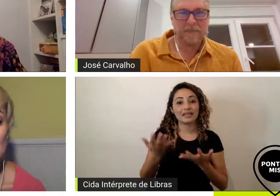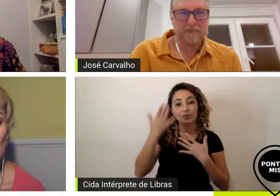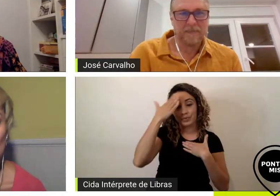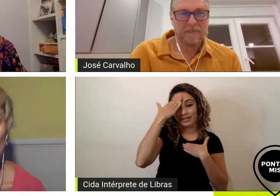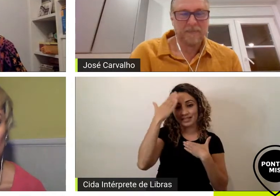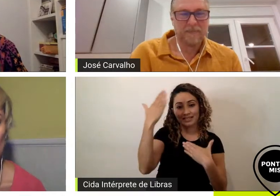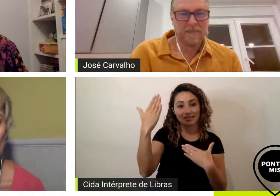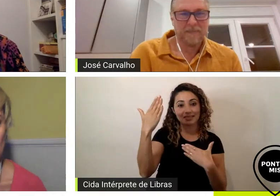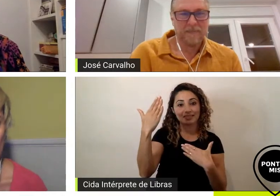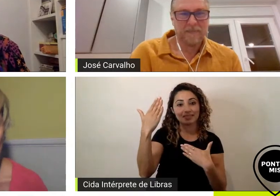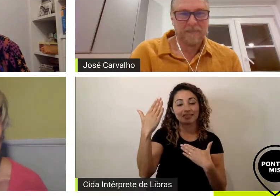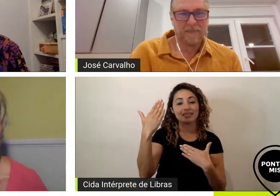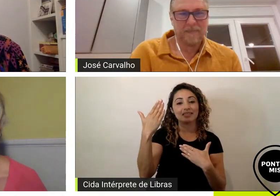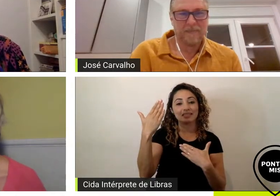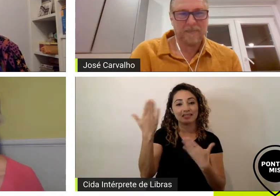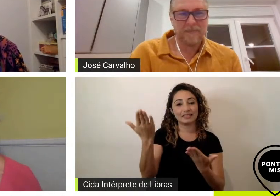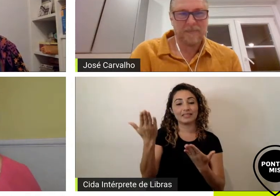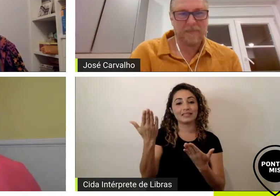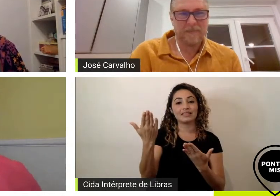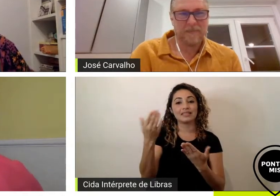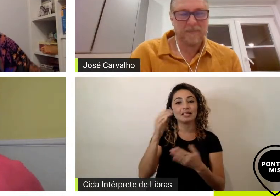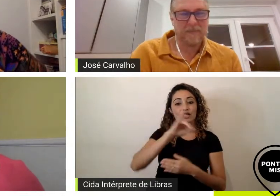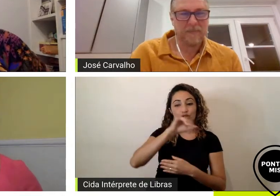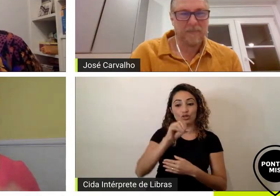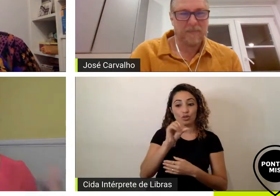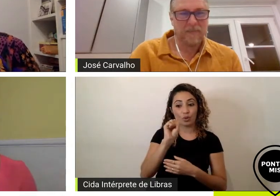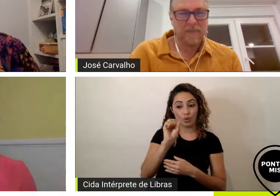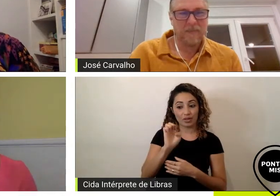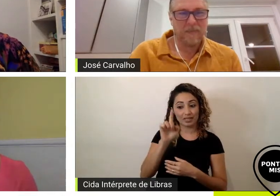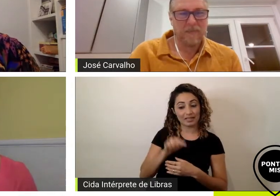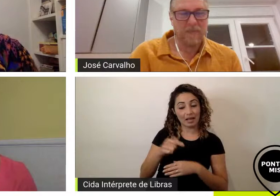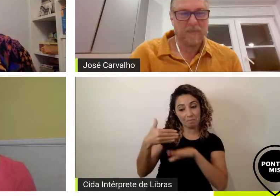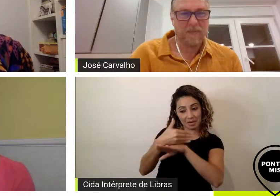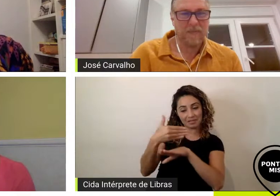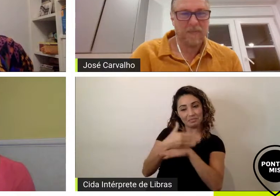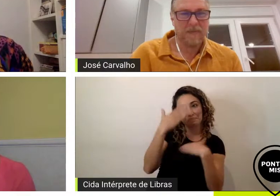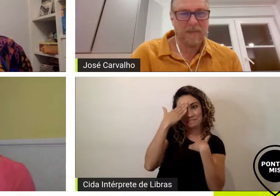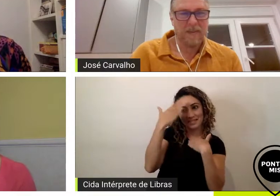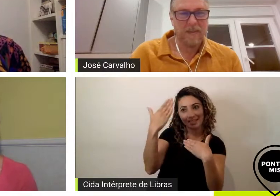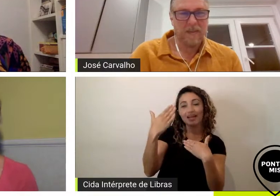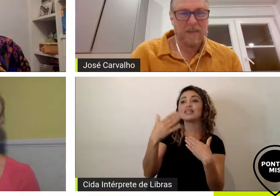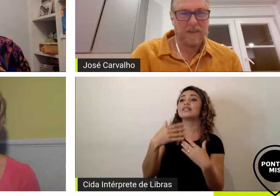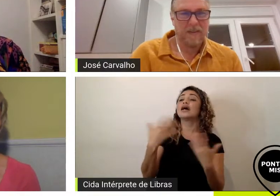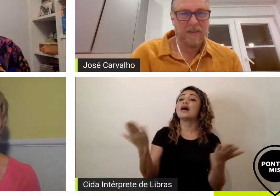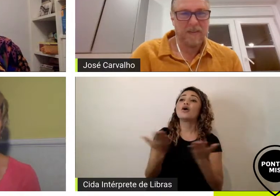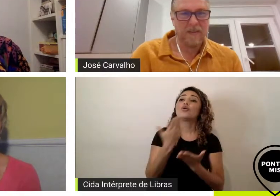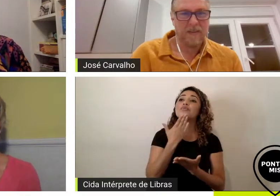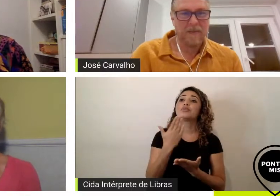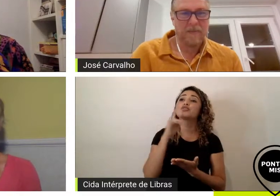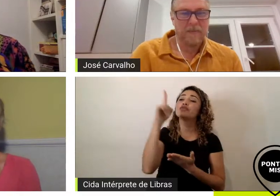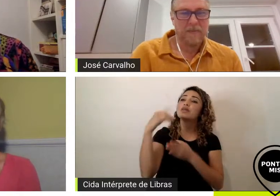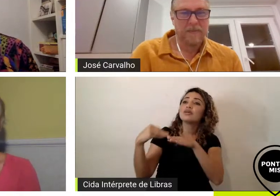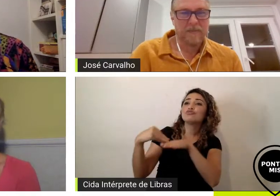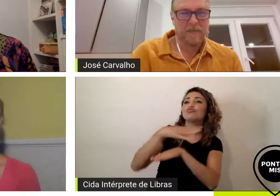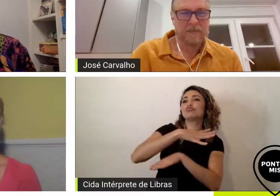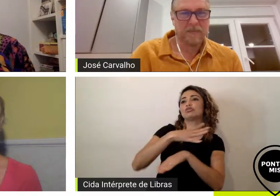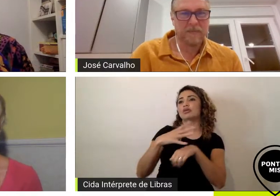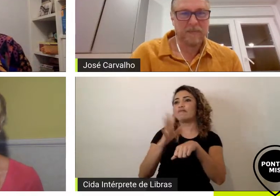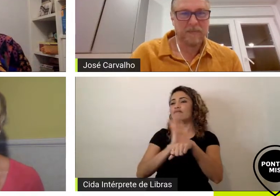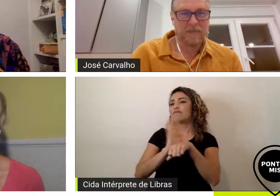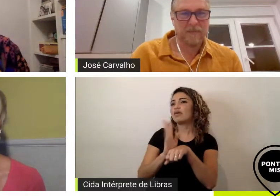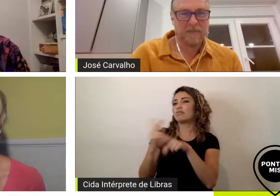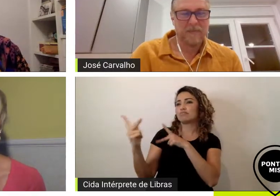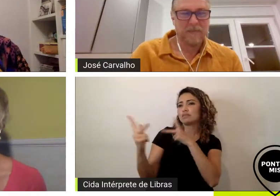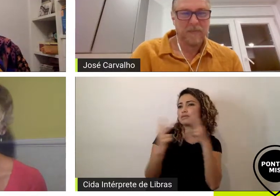a participação também de José e pedir para você José uma indicação de um filme uma série o você está assistindo o você